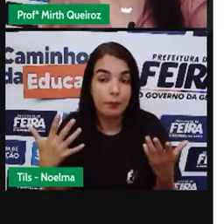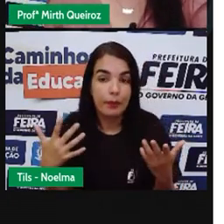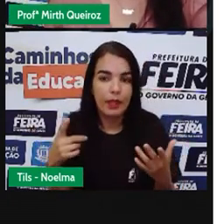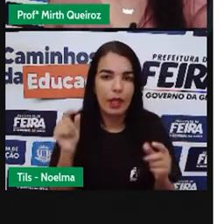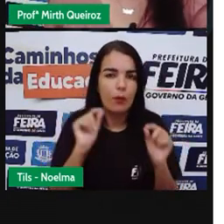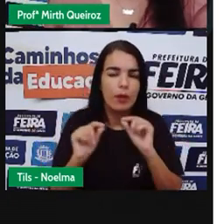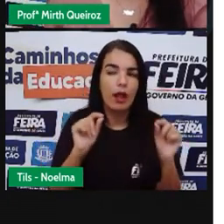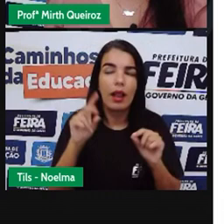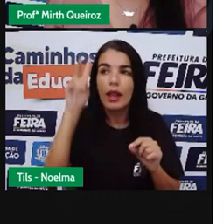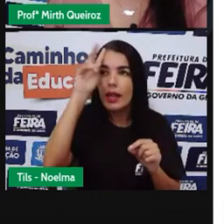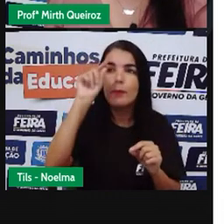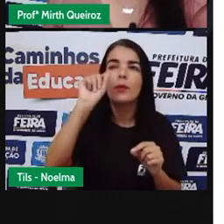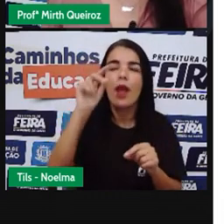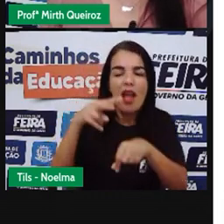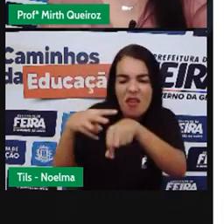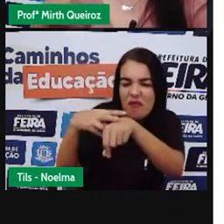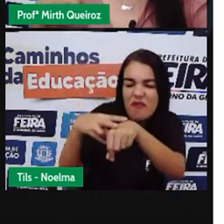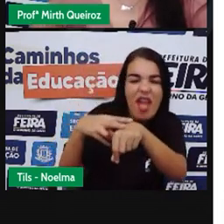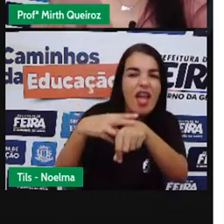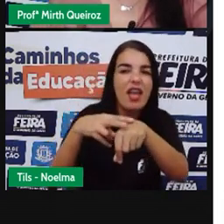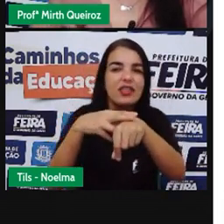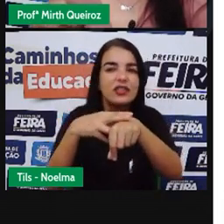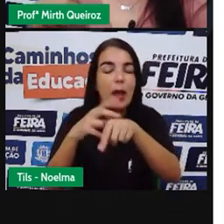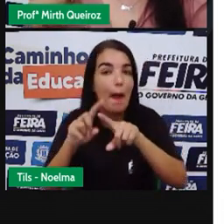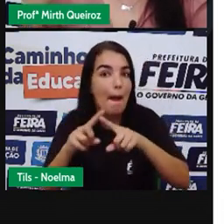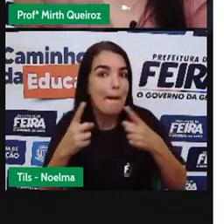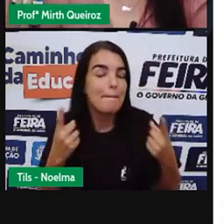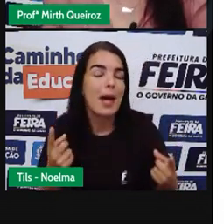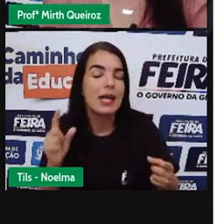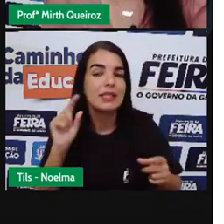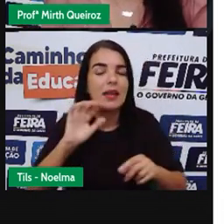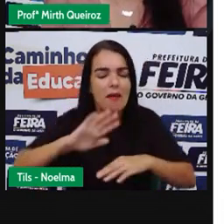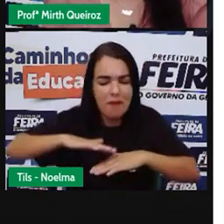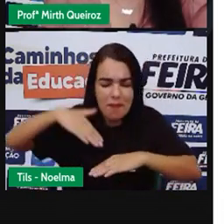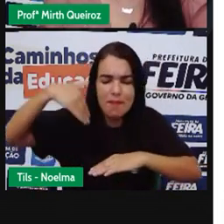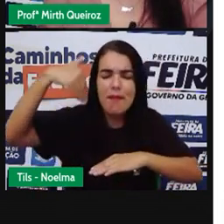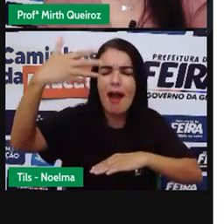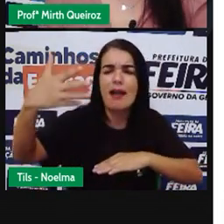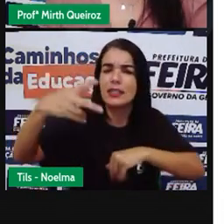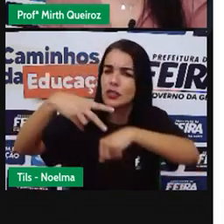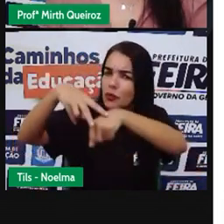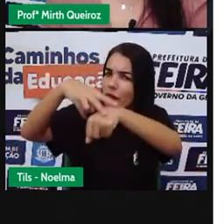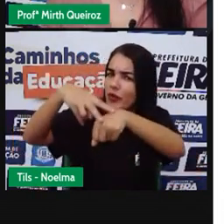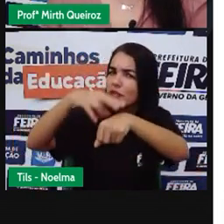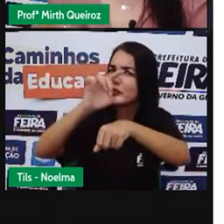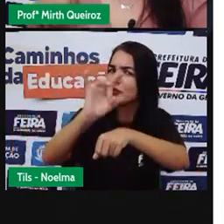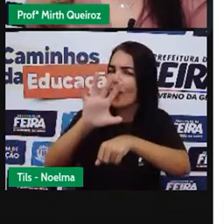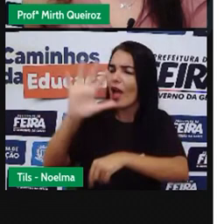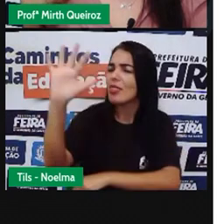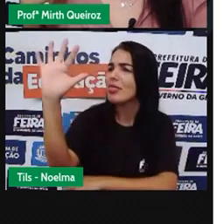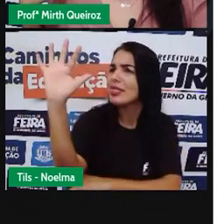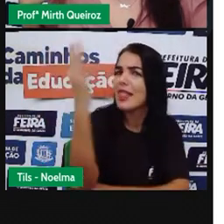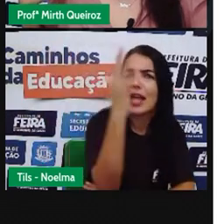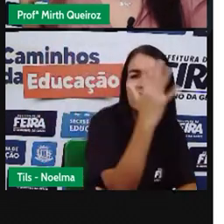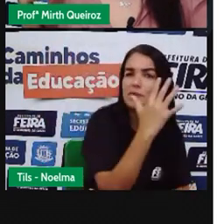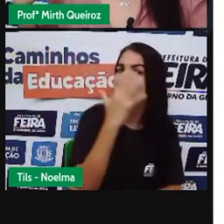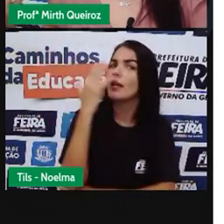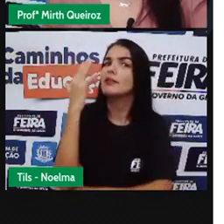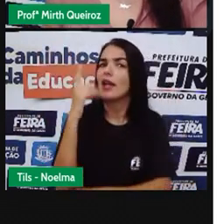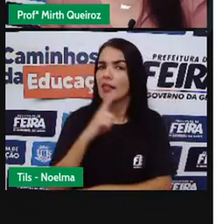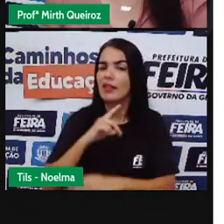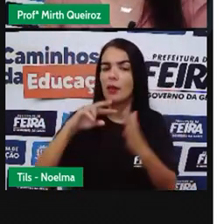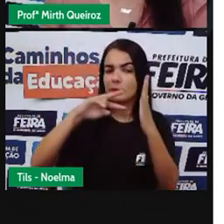A gente lembra logo do ver Mas a natureza Ela vai muito mais Ela chega Tem um